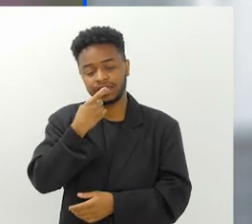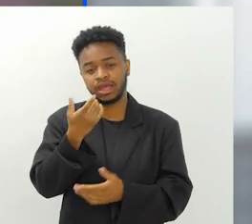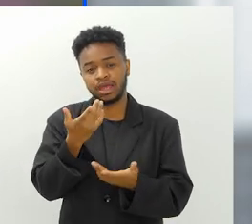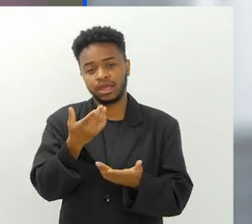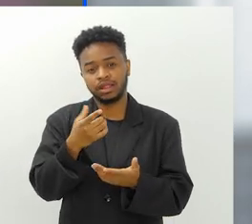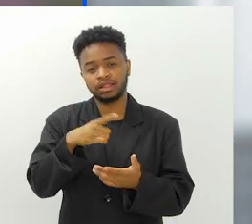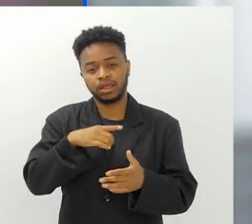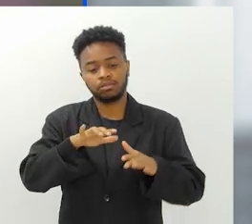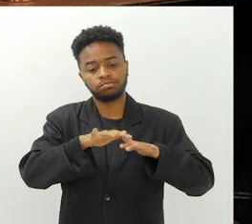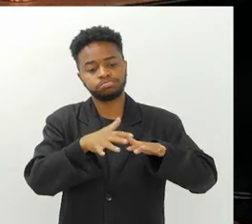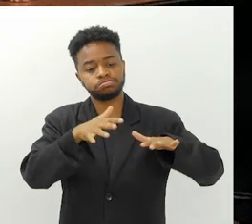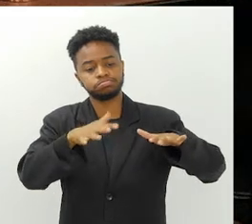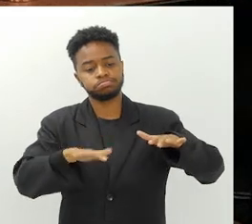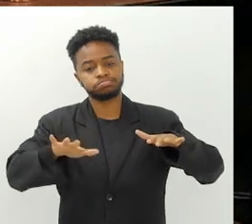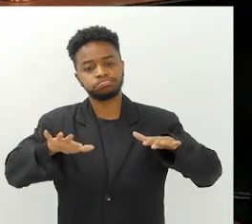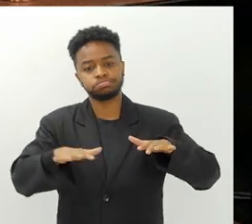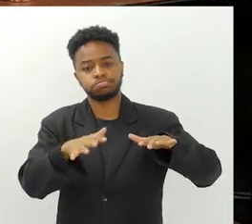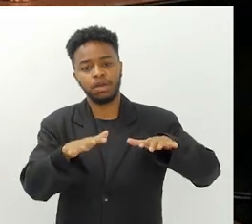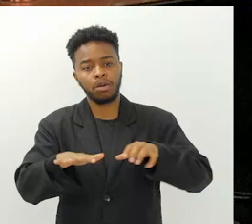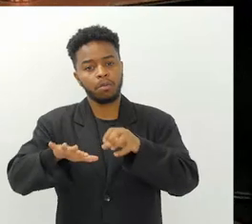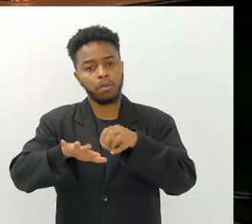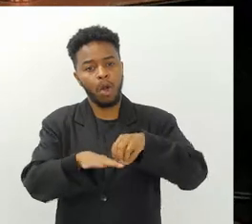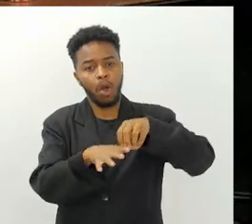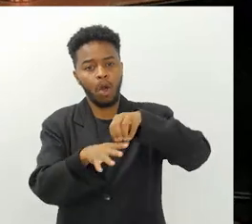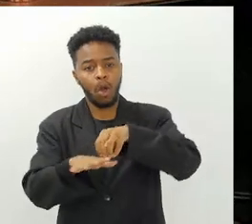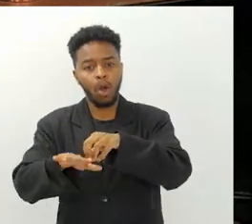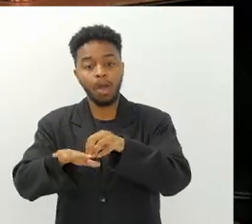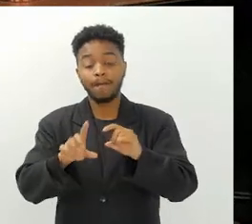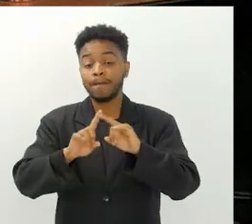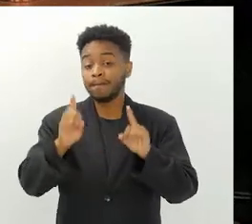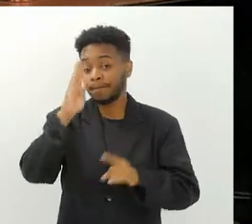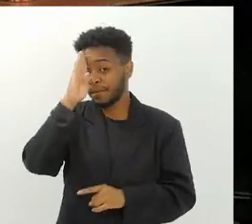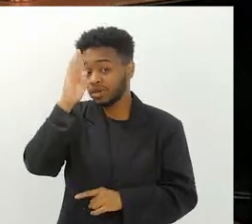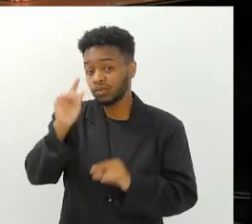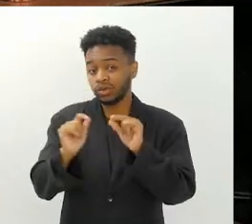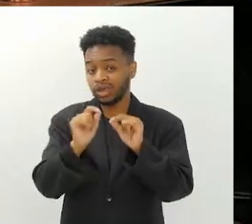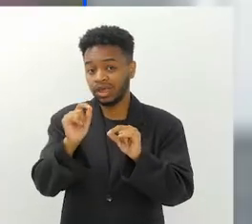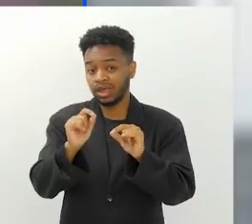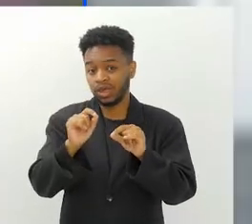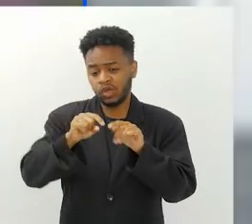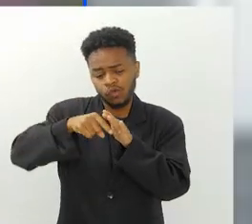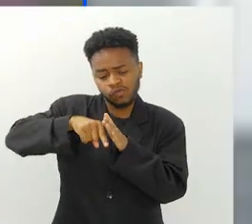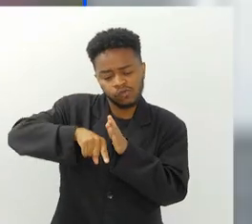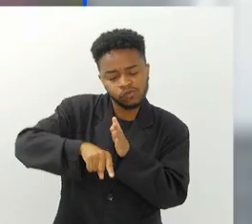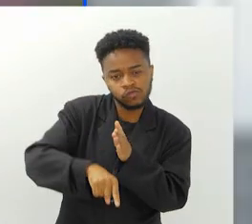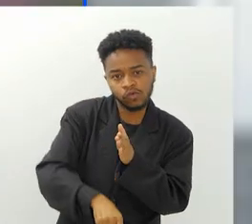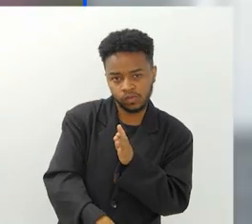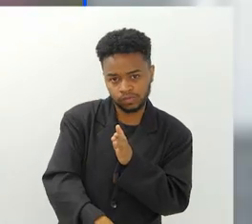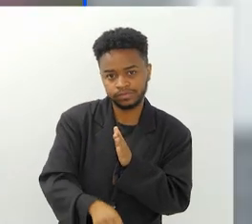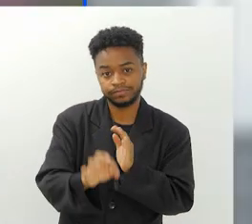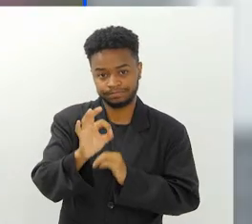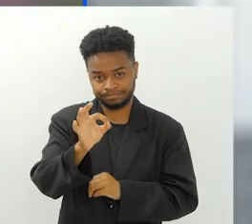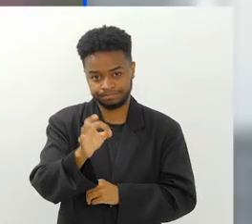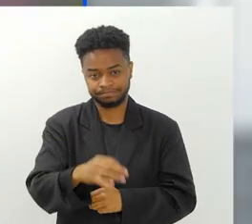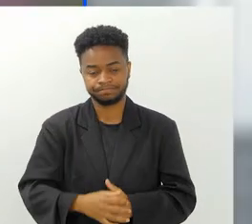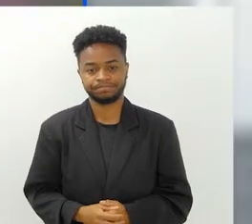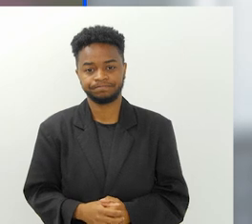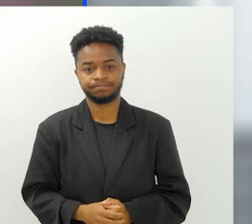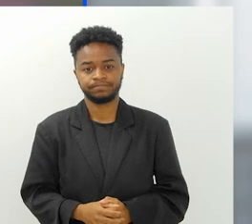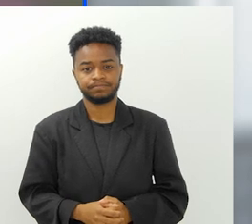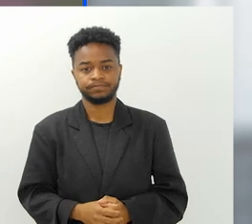que vem flutuando na água, e principalmente do fundo da Baía de Guanabara, né?